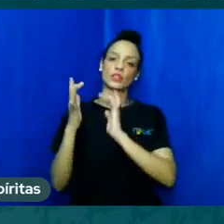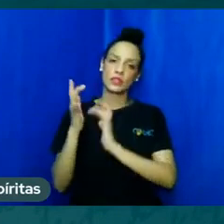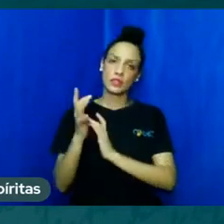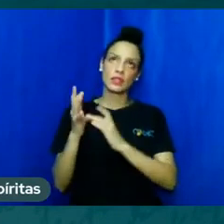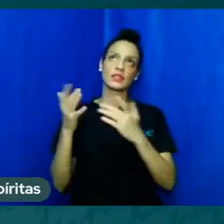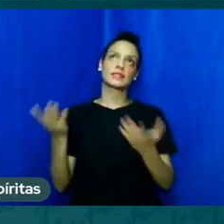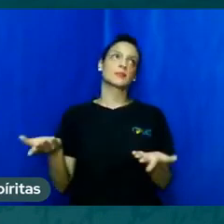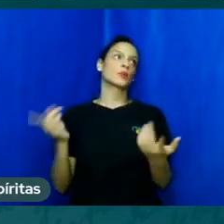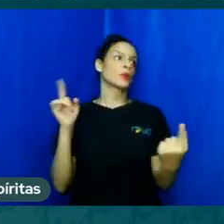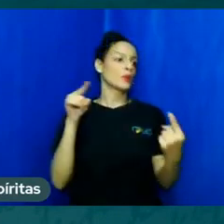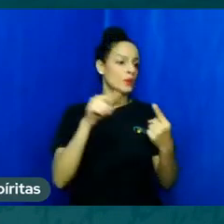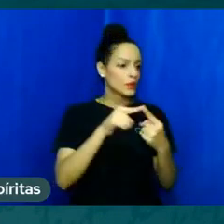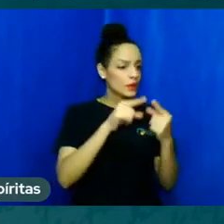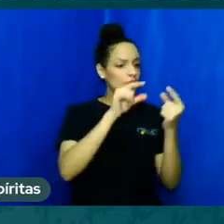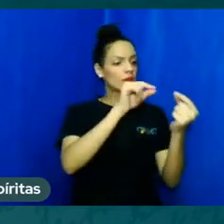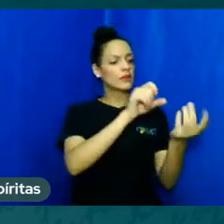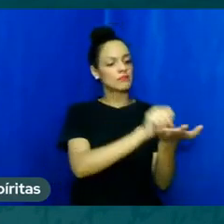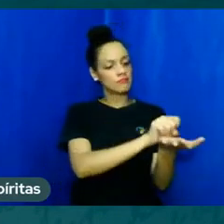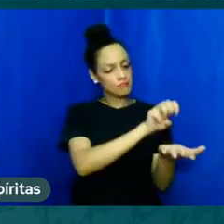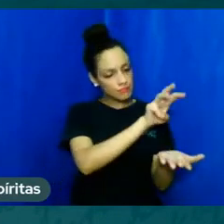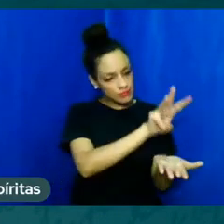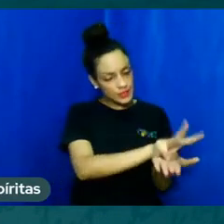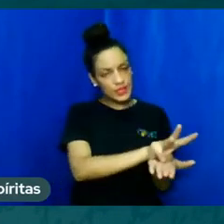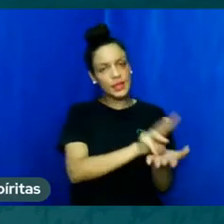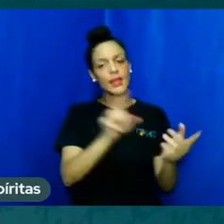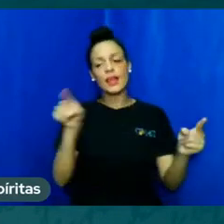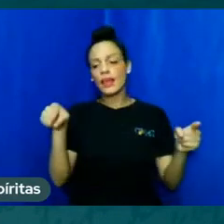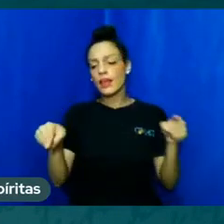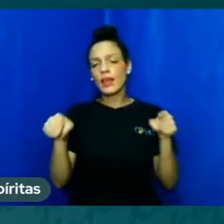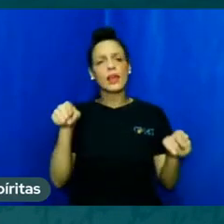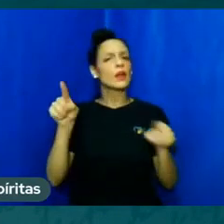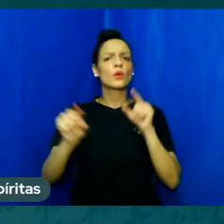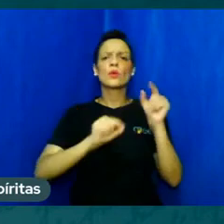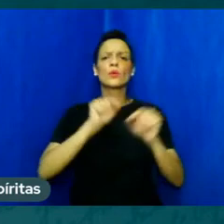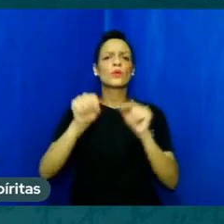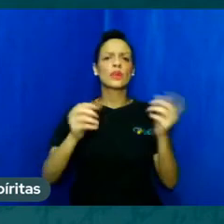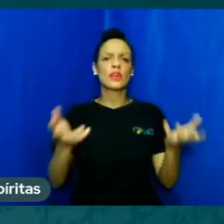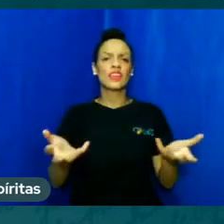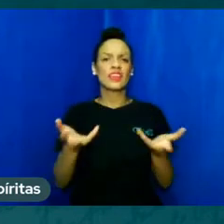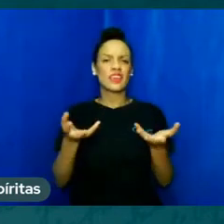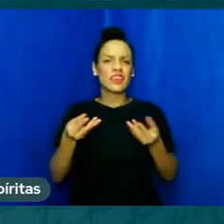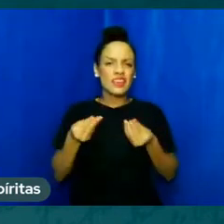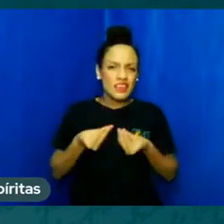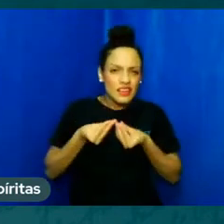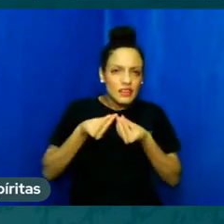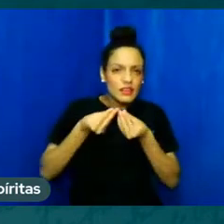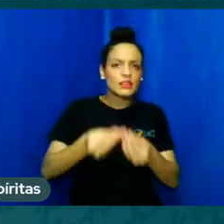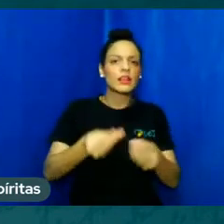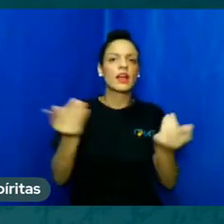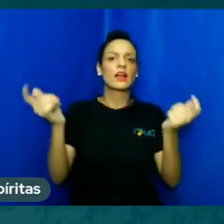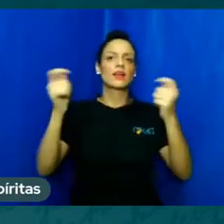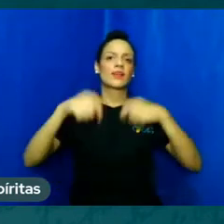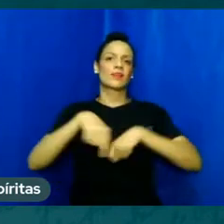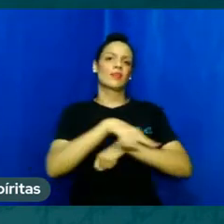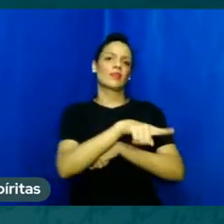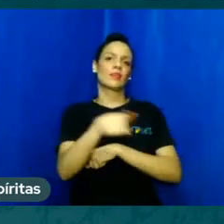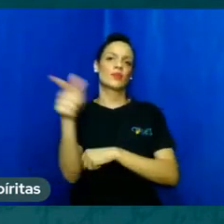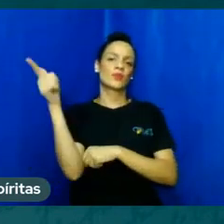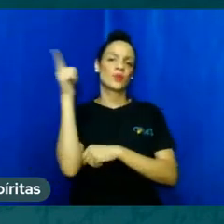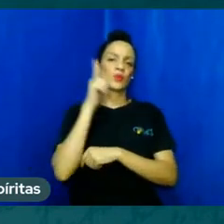ferramentas para que nós nos encaminhemos para um dia virmos a ser bons,